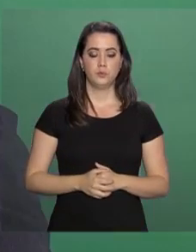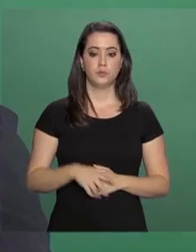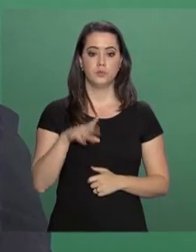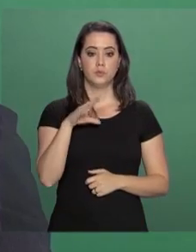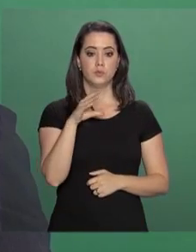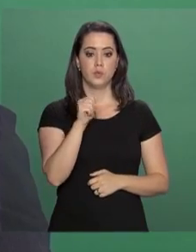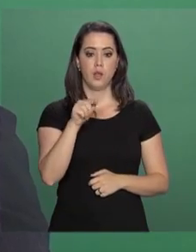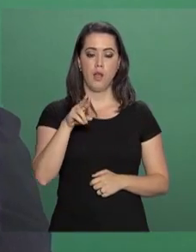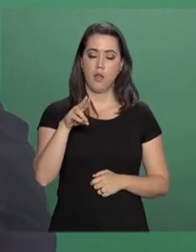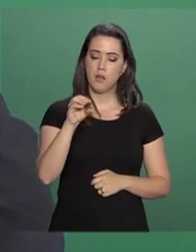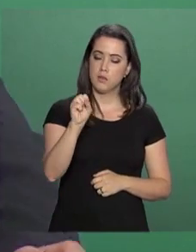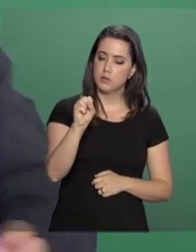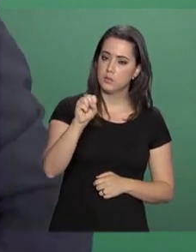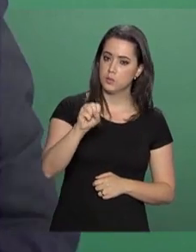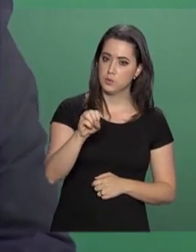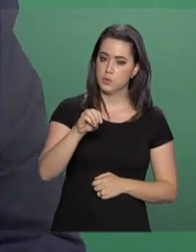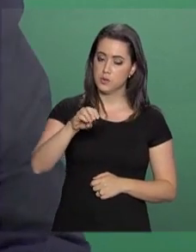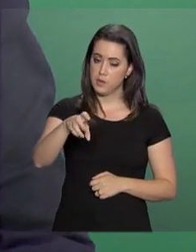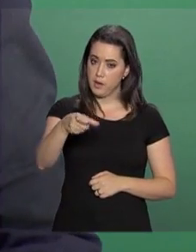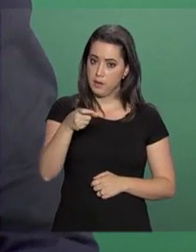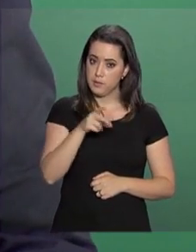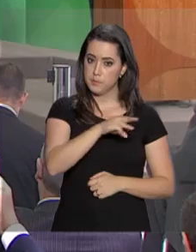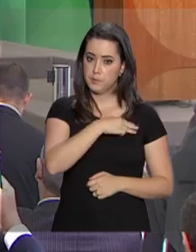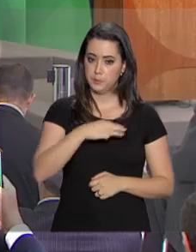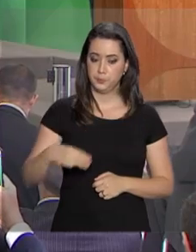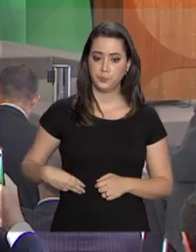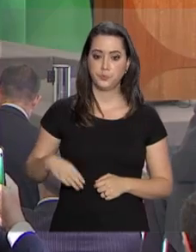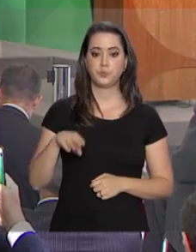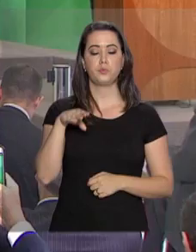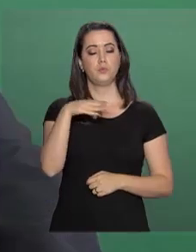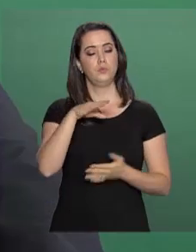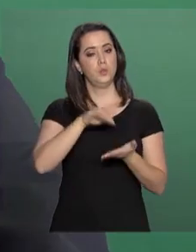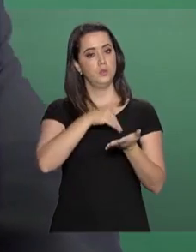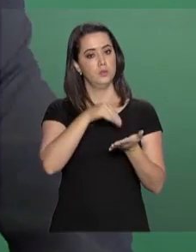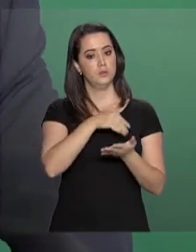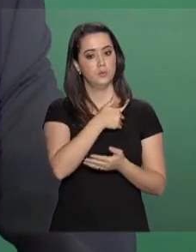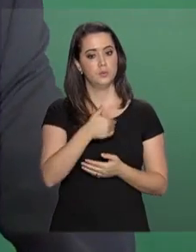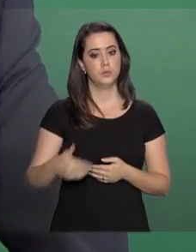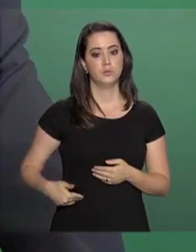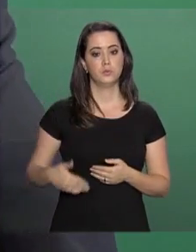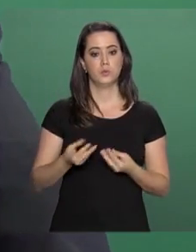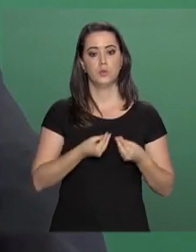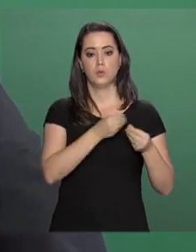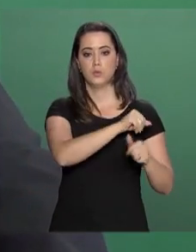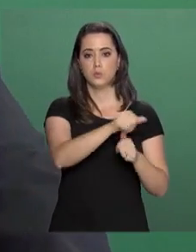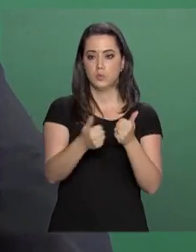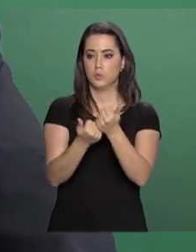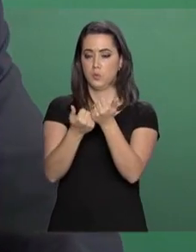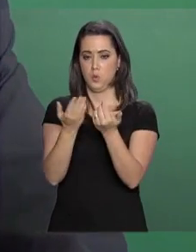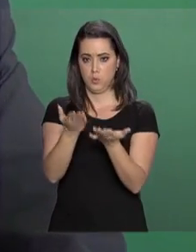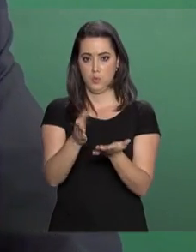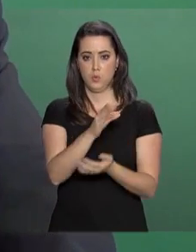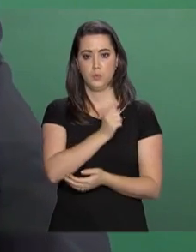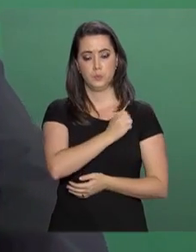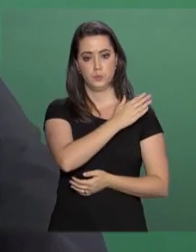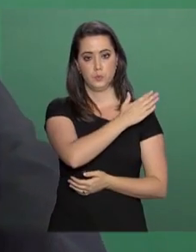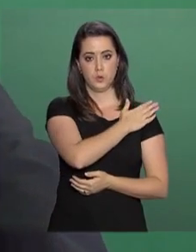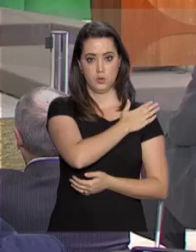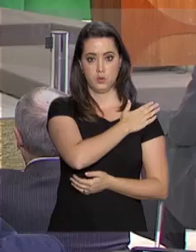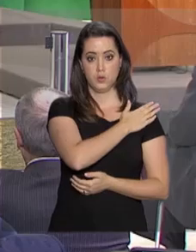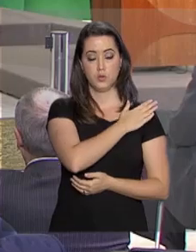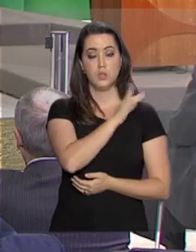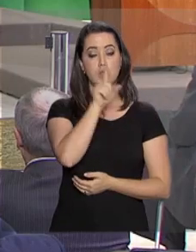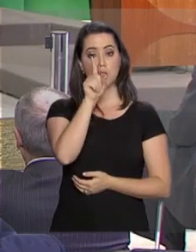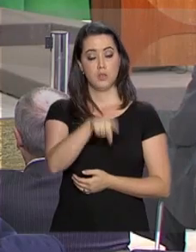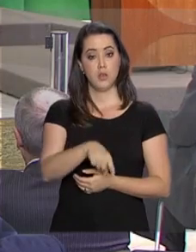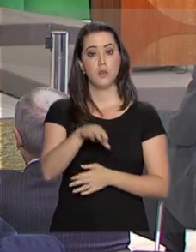-ministro da Secretaria de Governo, transmitiu o cargo ao general Carlos Alberto dos Santos Cruz. O general de divisão